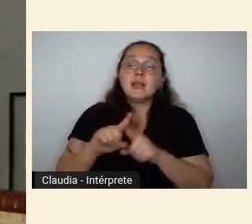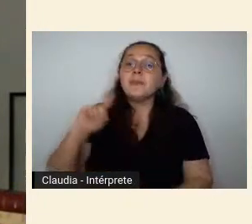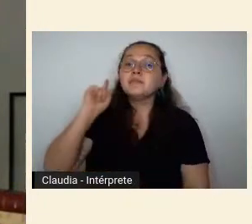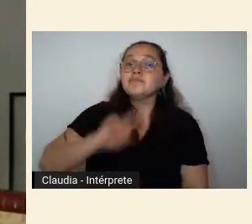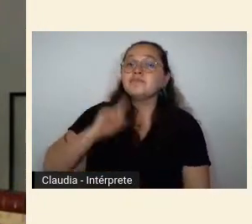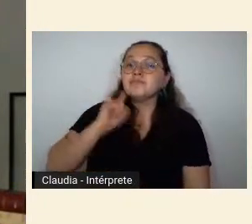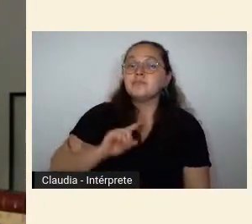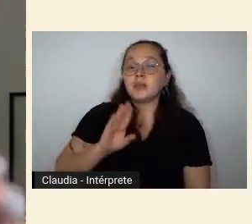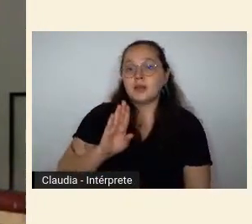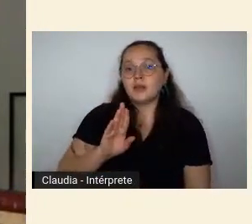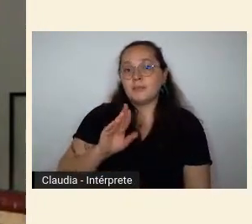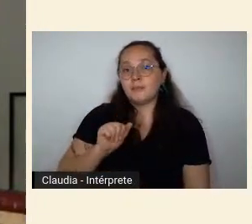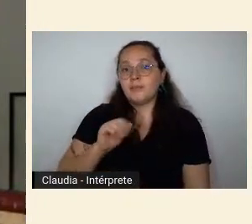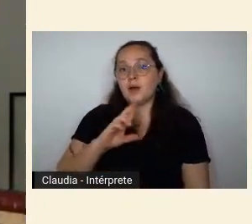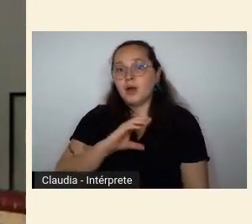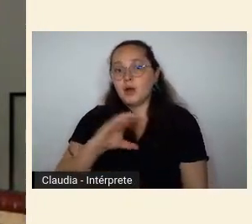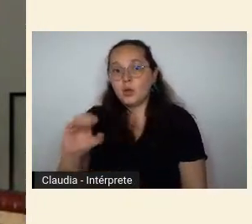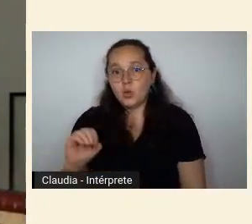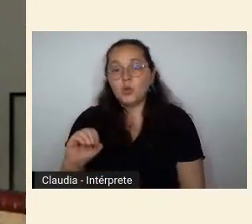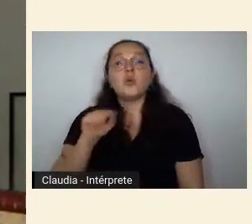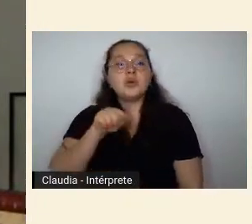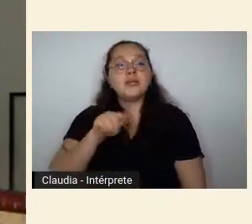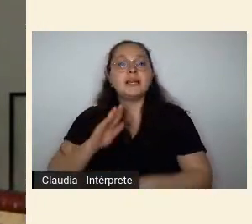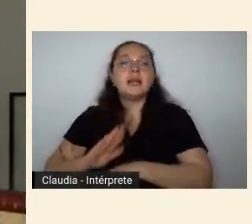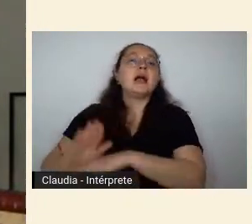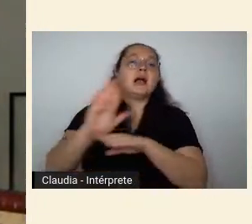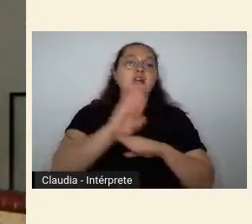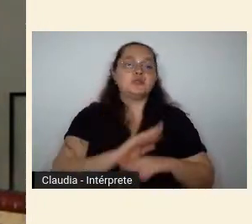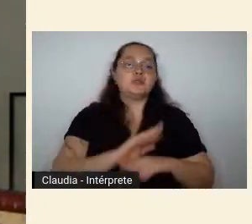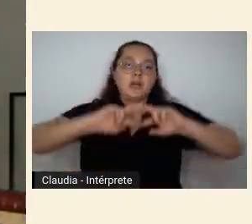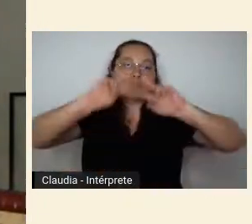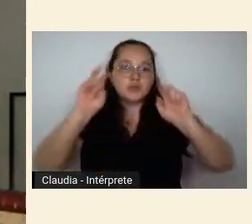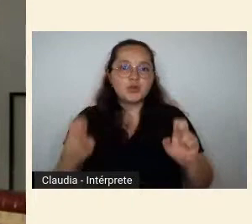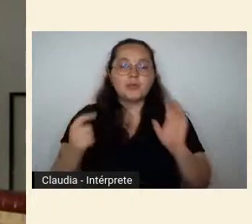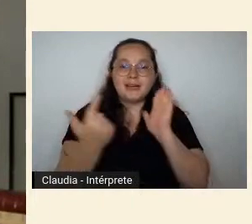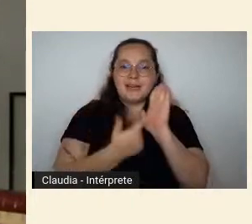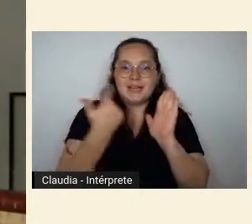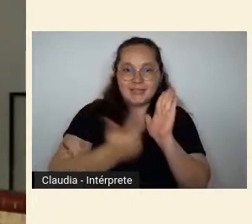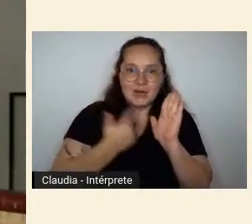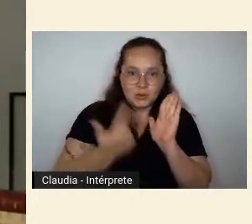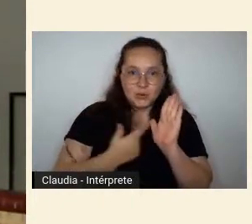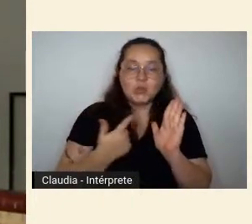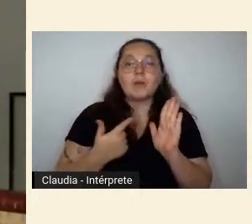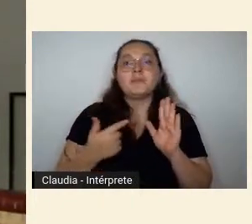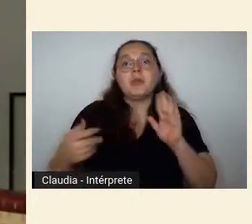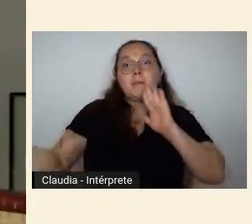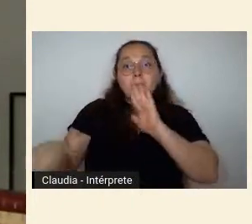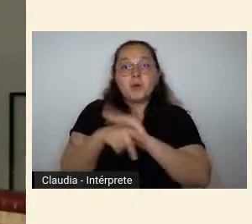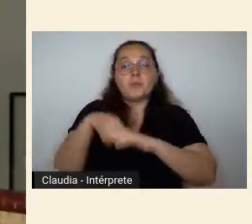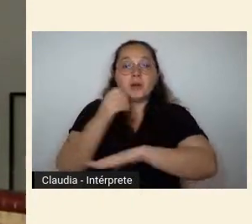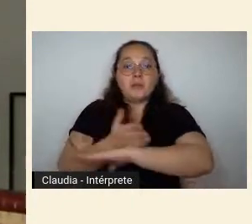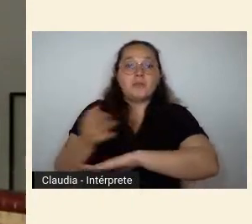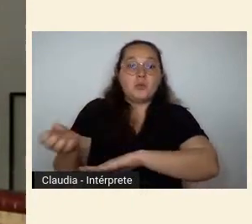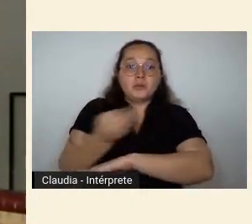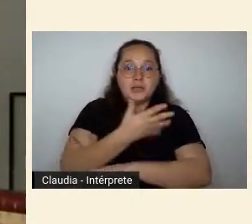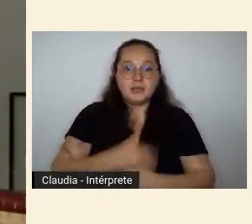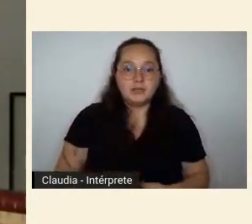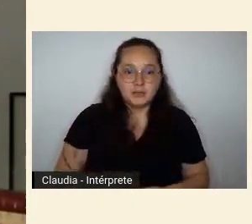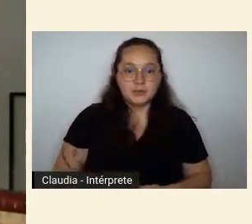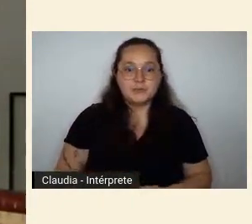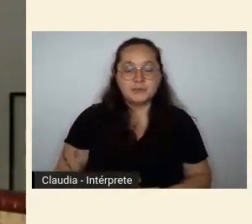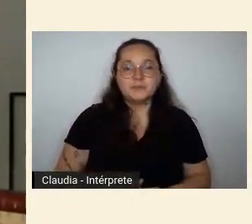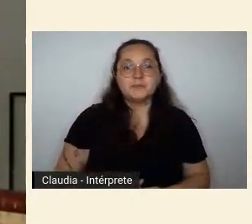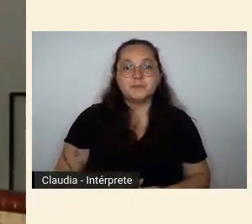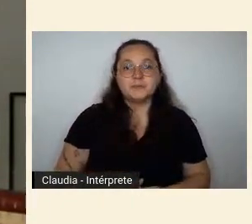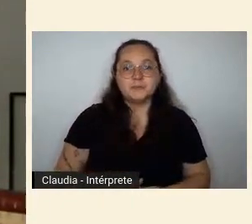colabora com essa articulação das cenas literárias modernistas do Sudeste nesse sentido